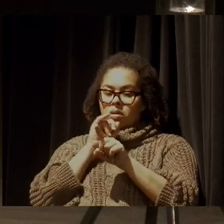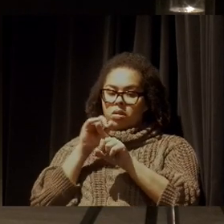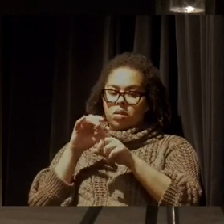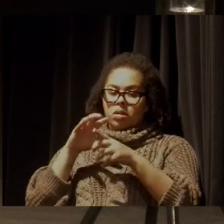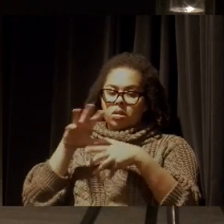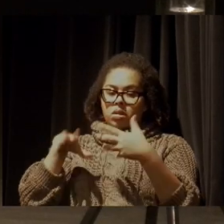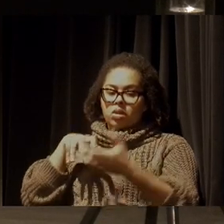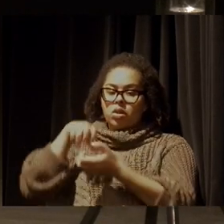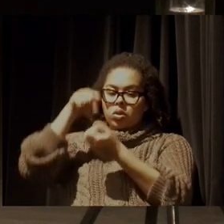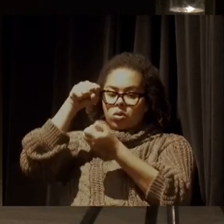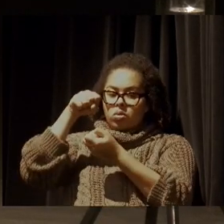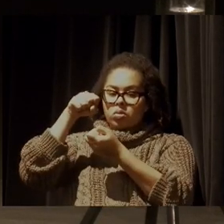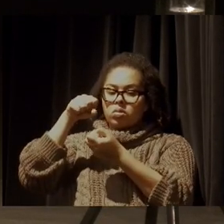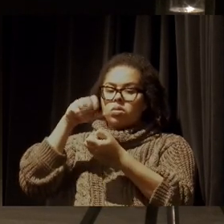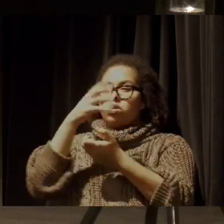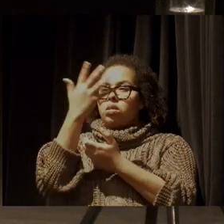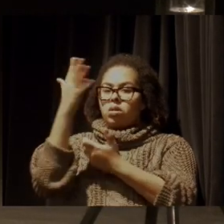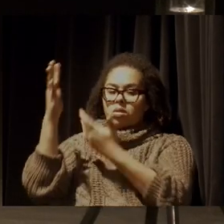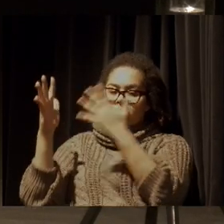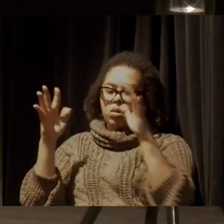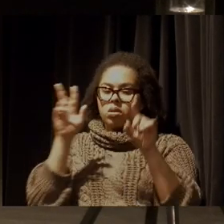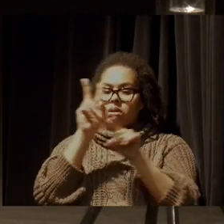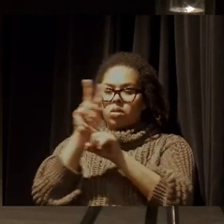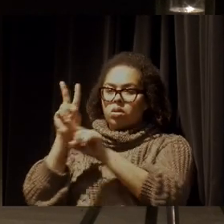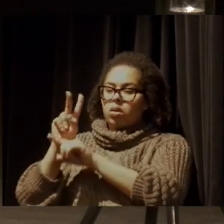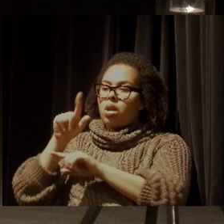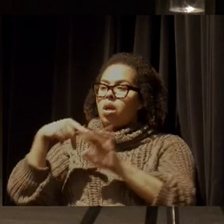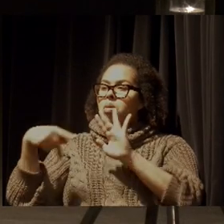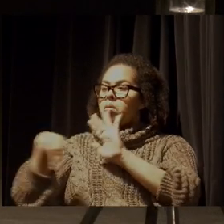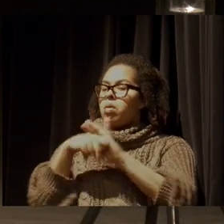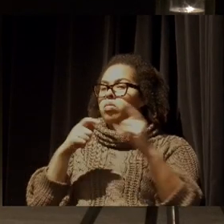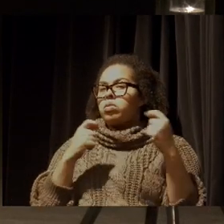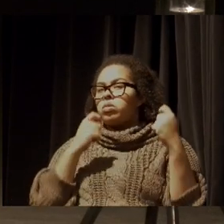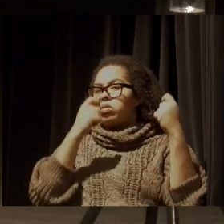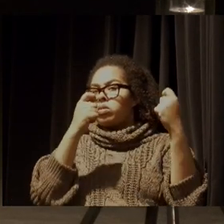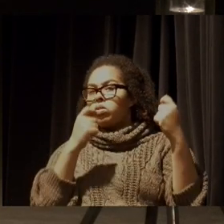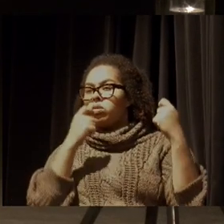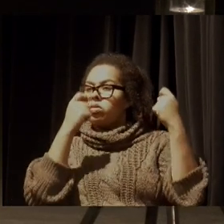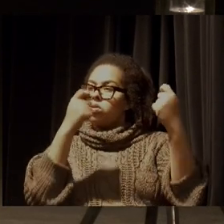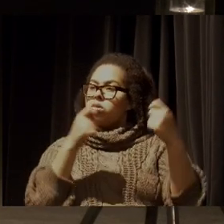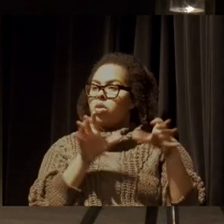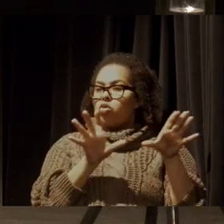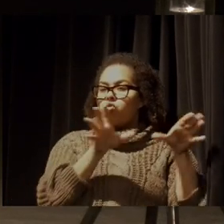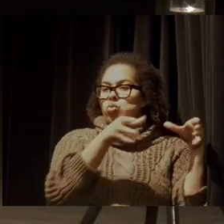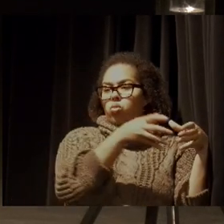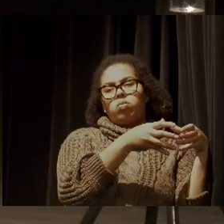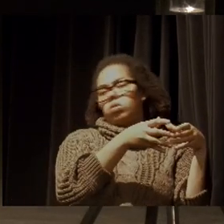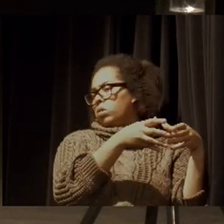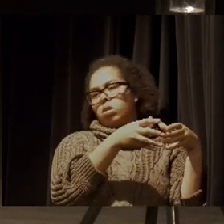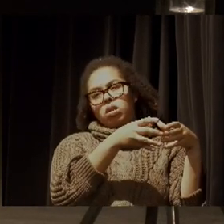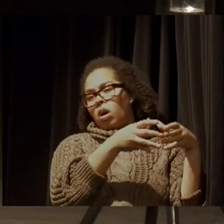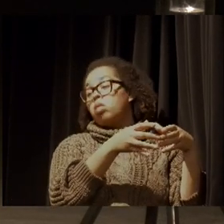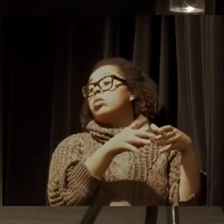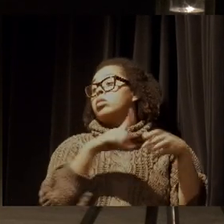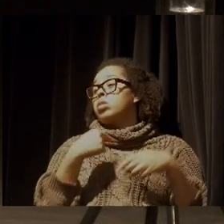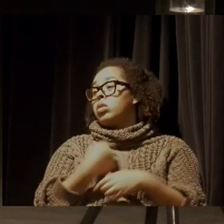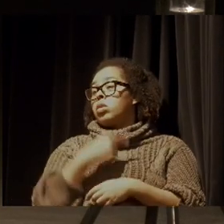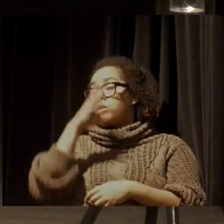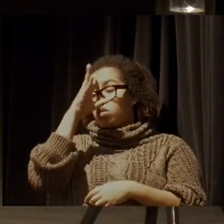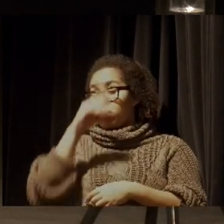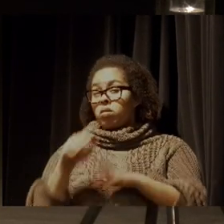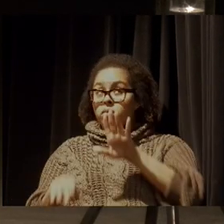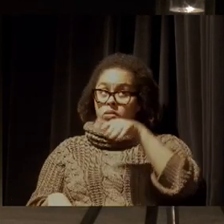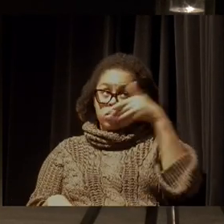não é uma pauta ideológica, não deveria ser, mas a gente sabe também que a extrema